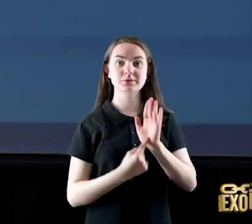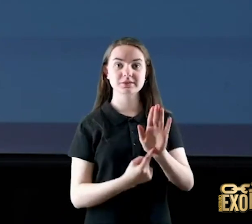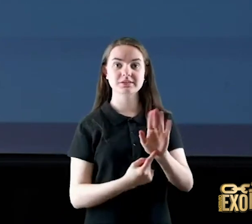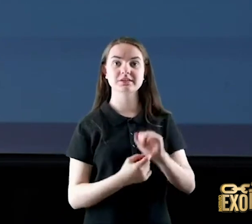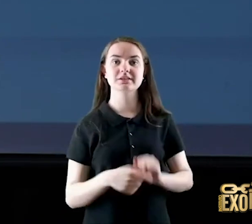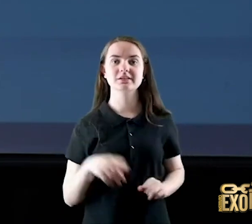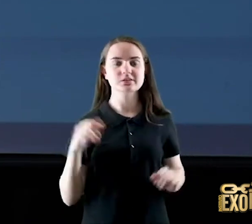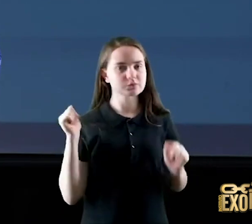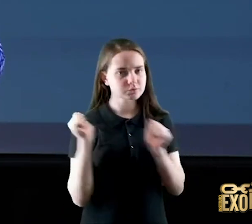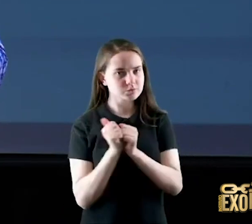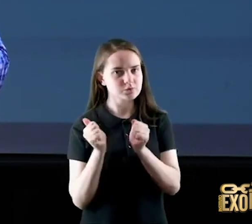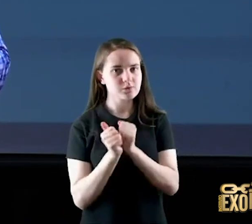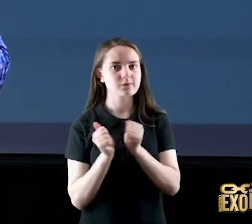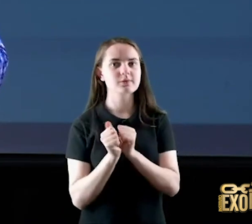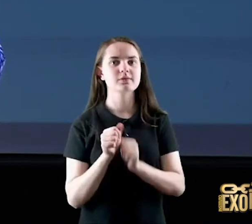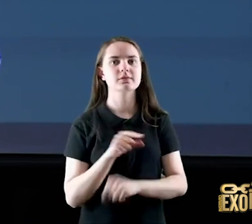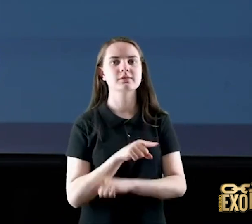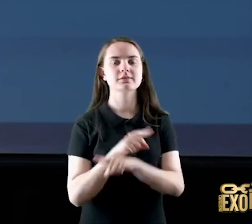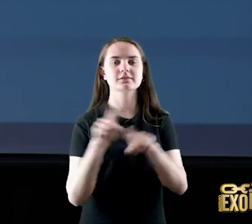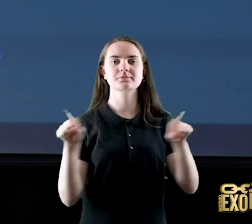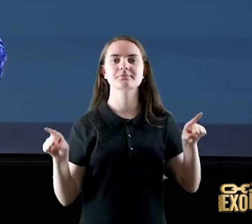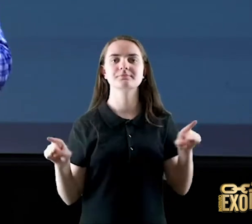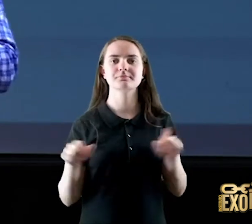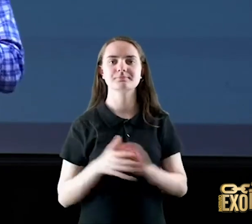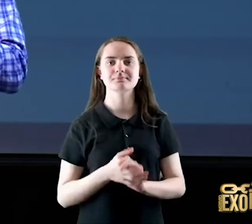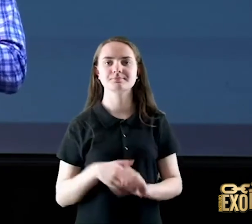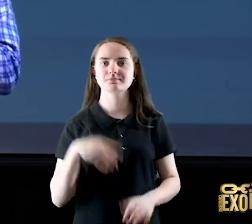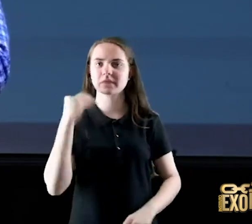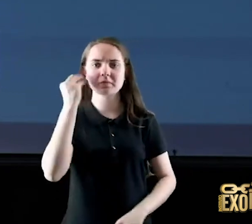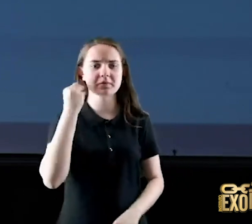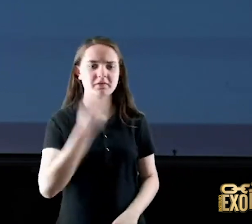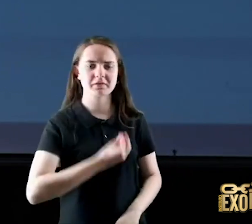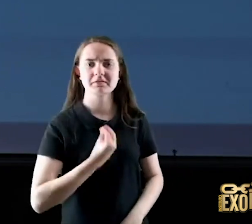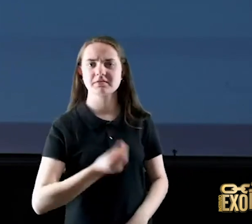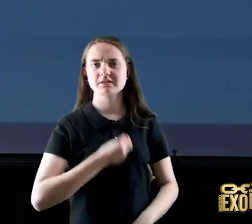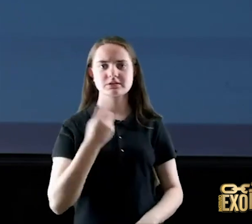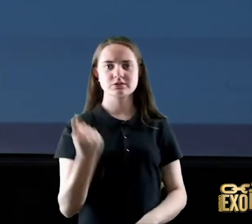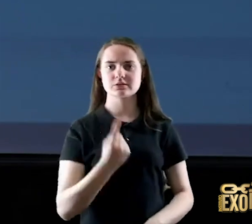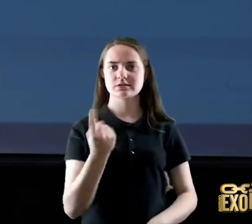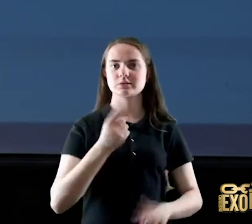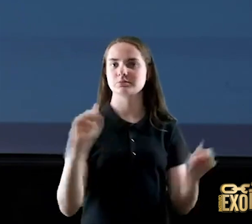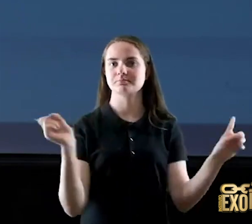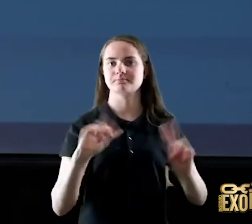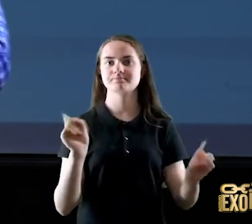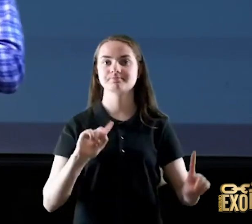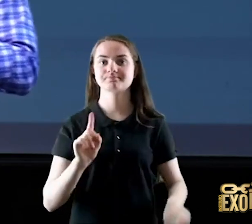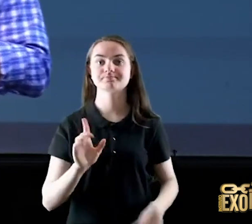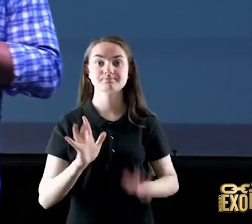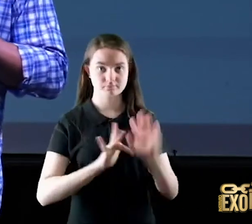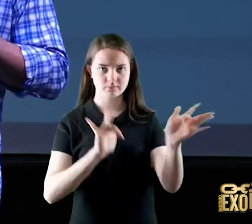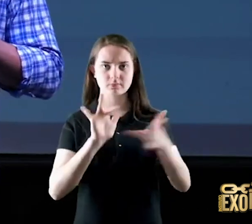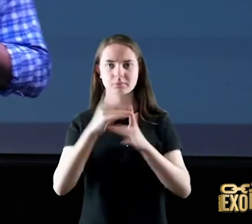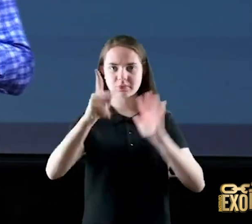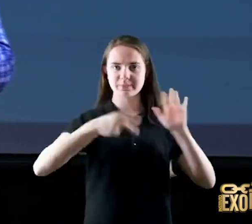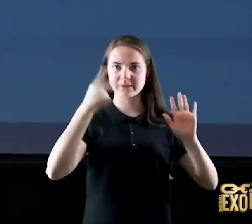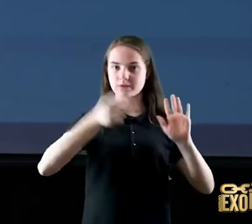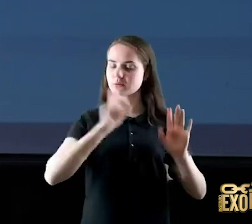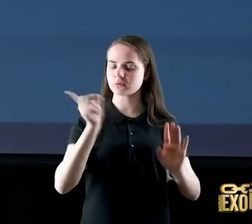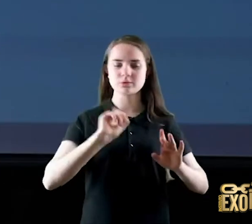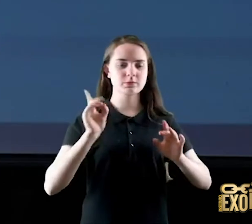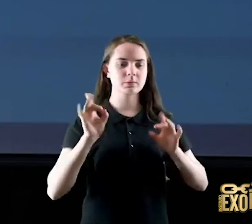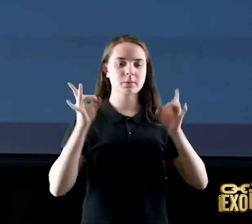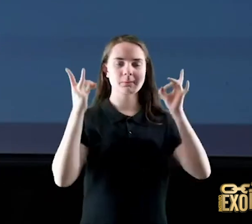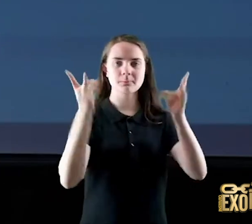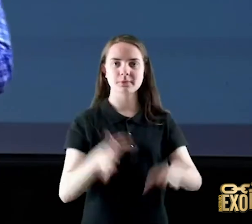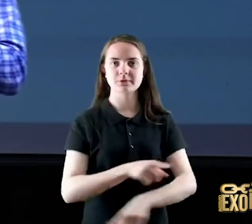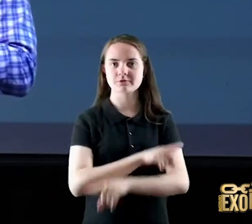você não está experimentando essa vida sozinho a promessa de Jesus é eu não vos abandonarei eu não vos deixarei órfãos